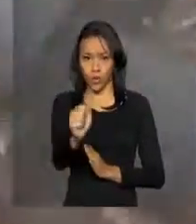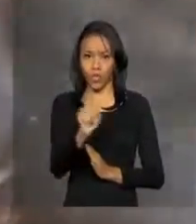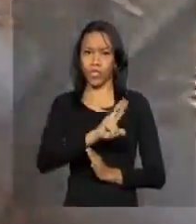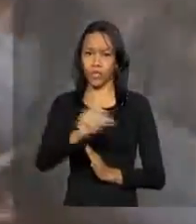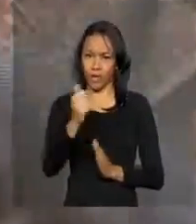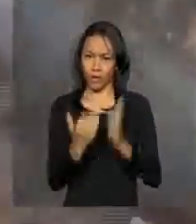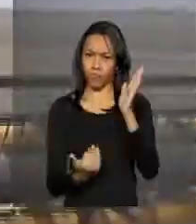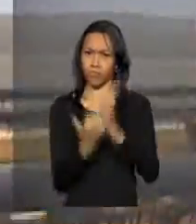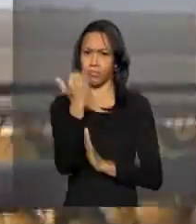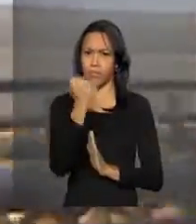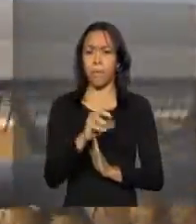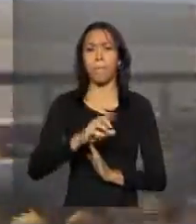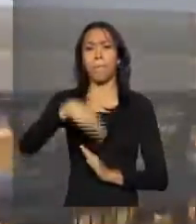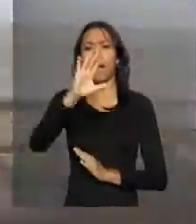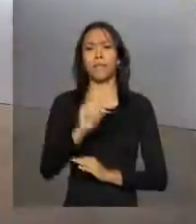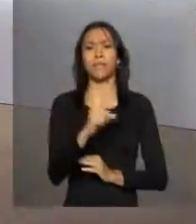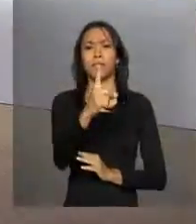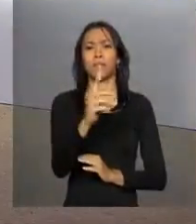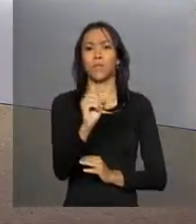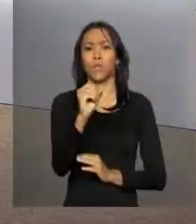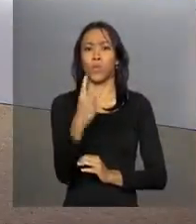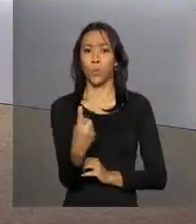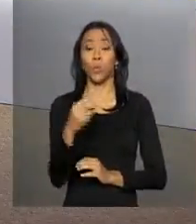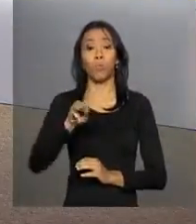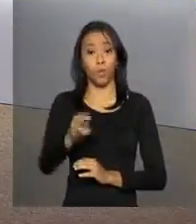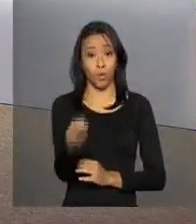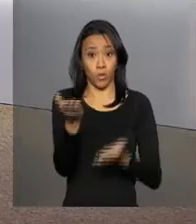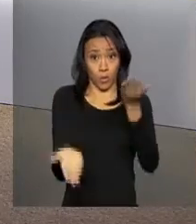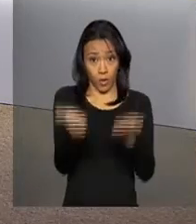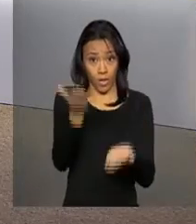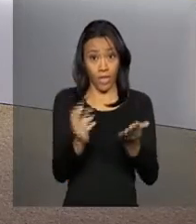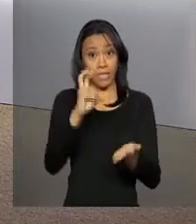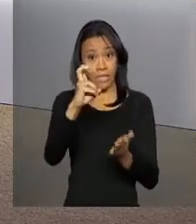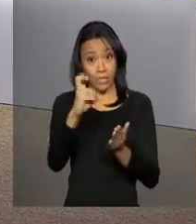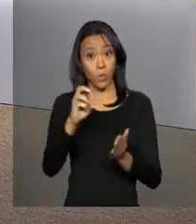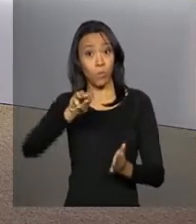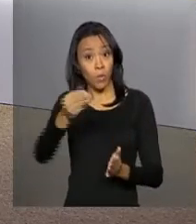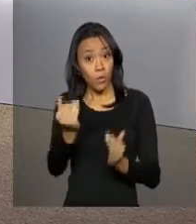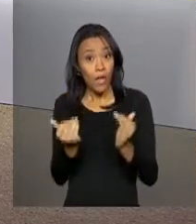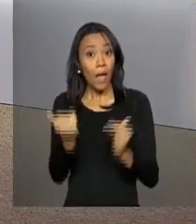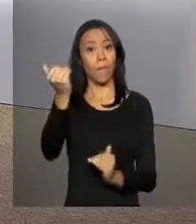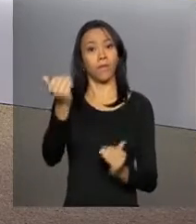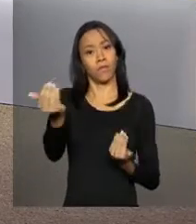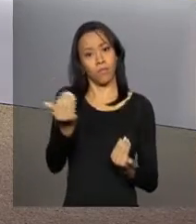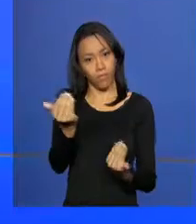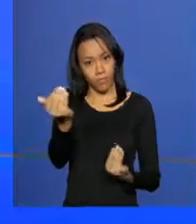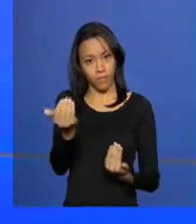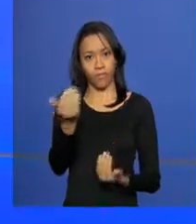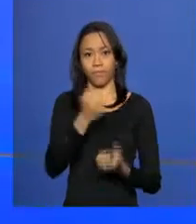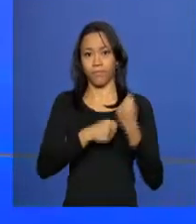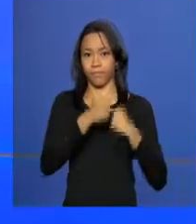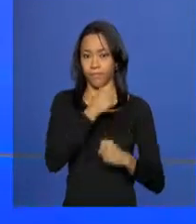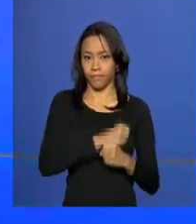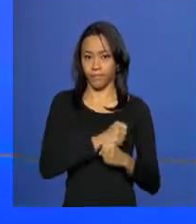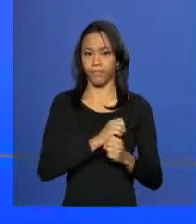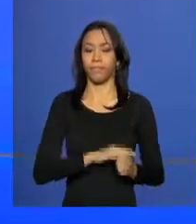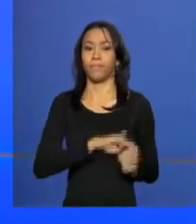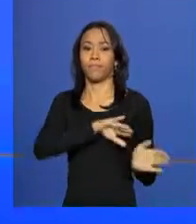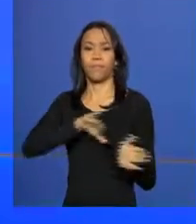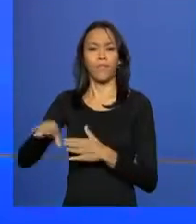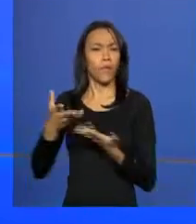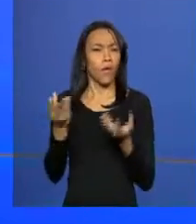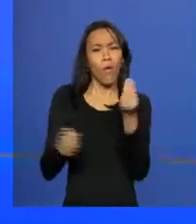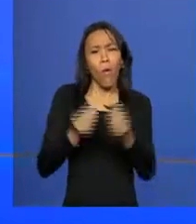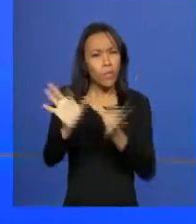atingir mais de 101 milhões de toneladas. 5 milhões a mais que na safra anterior. Como está a